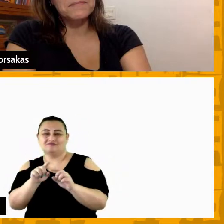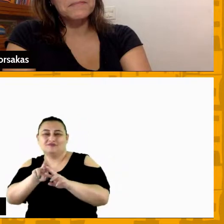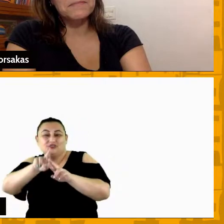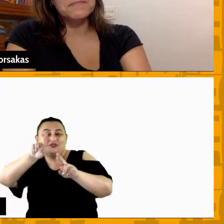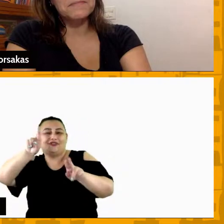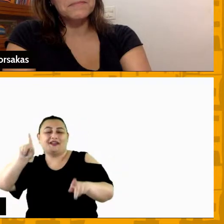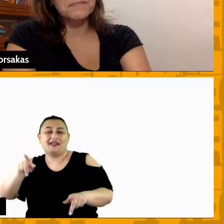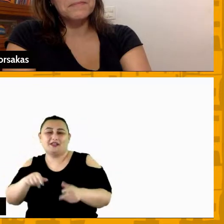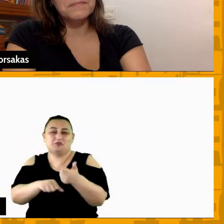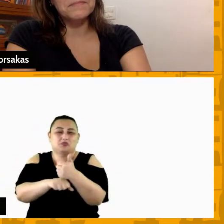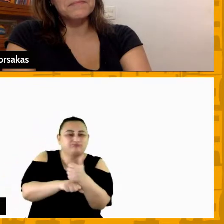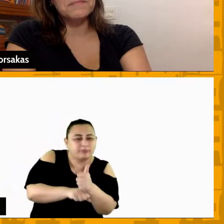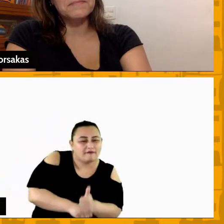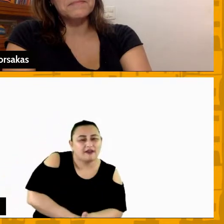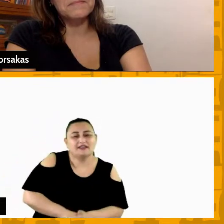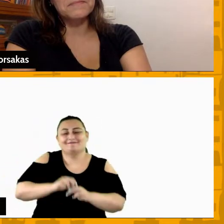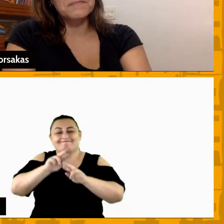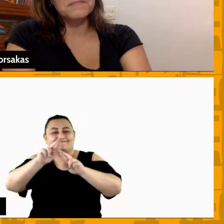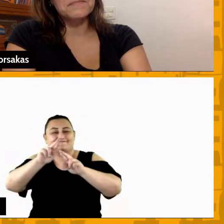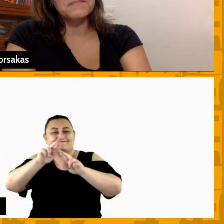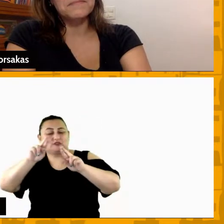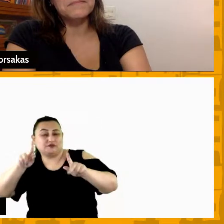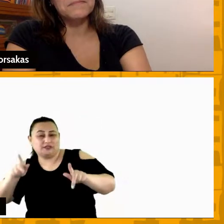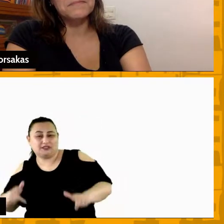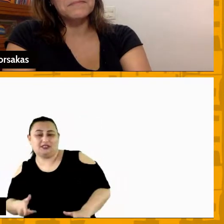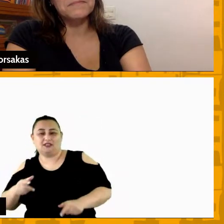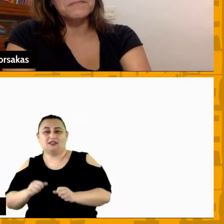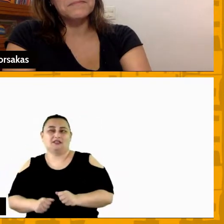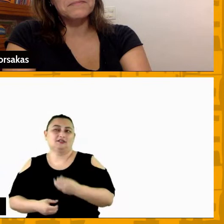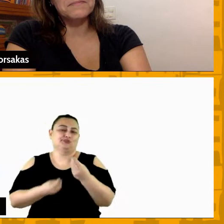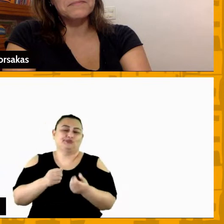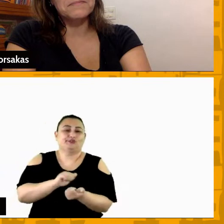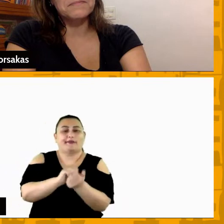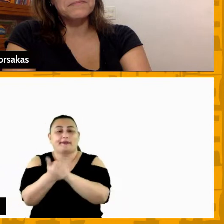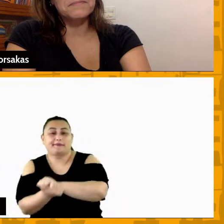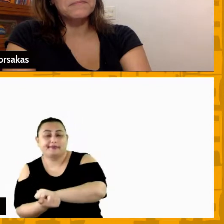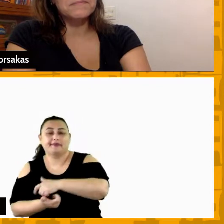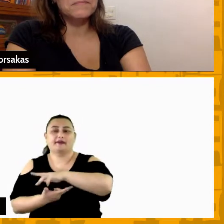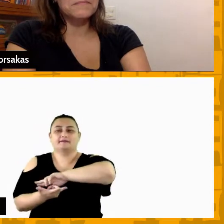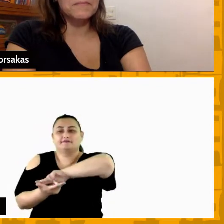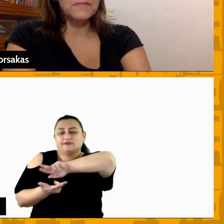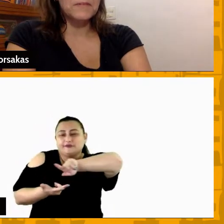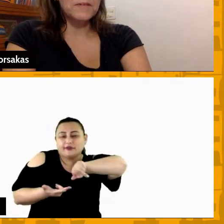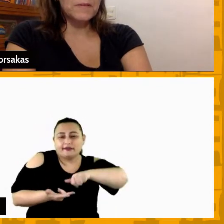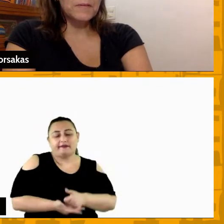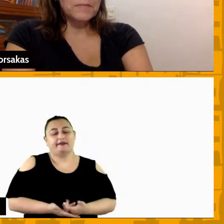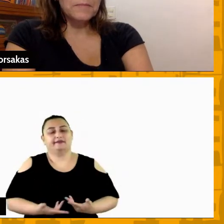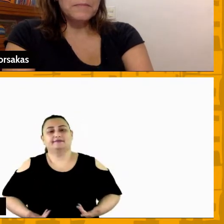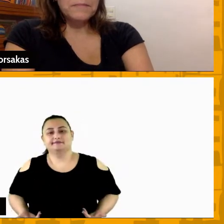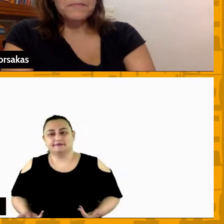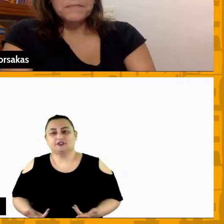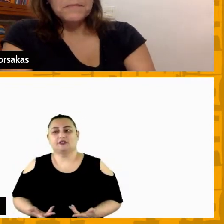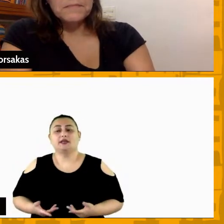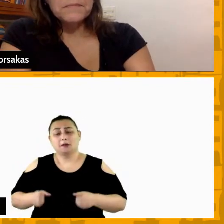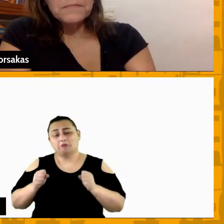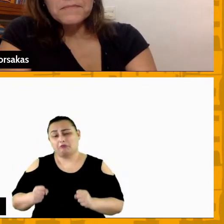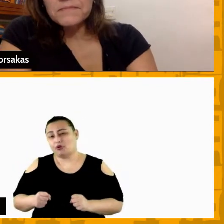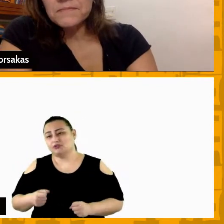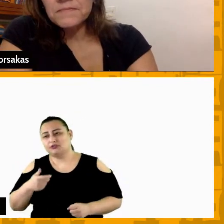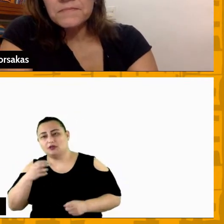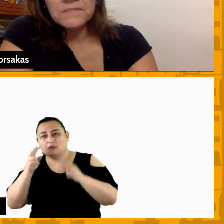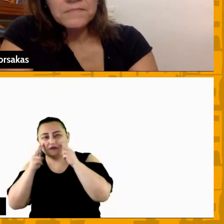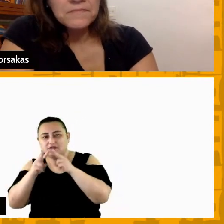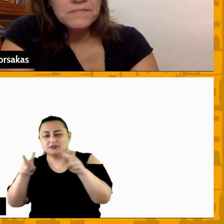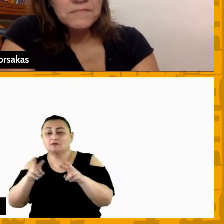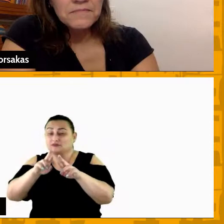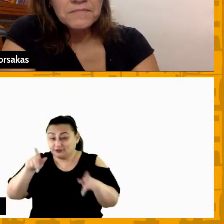por analisar em outras de forma adaptada aquilo que a gente vinha fazendo eles possam ter alguma visão